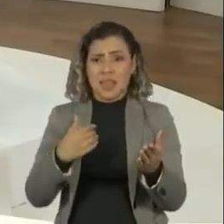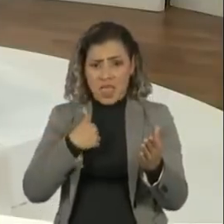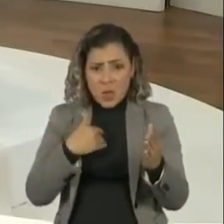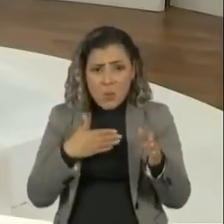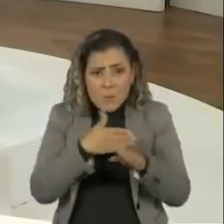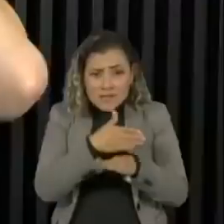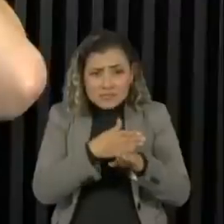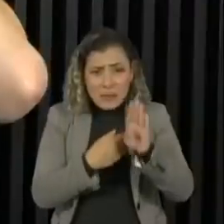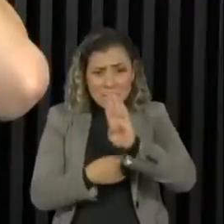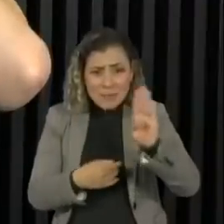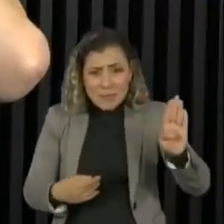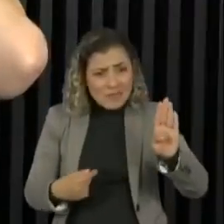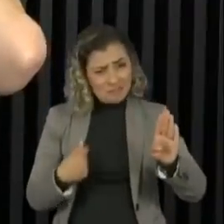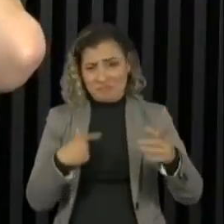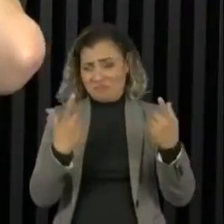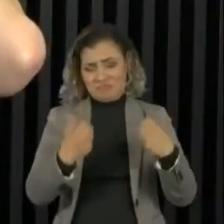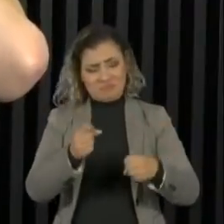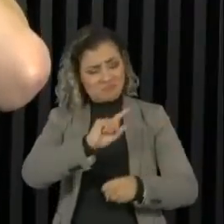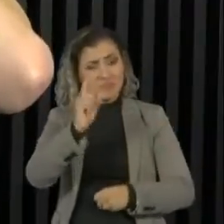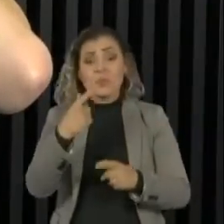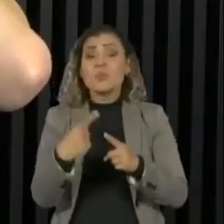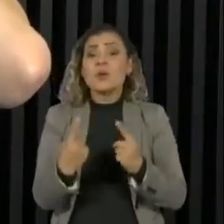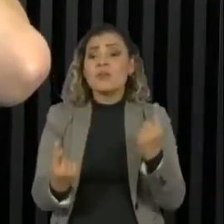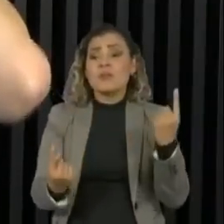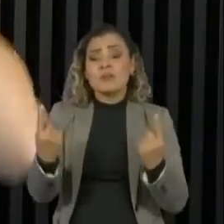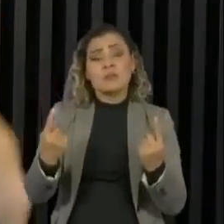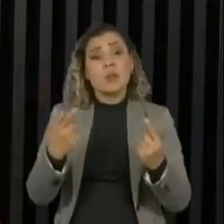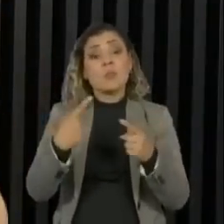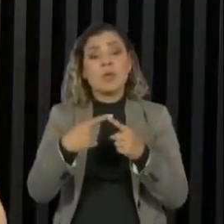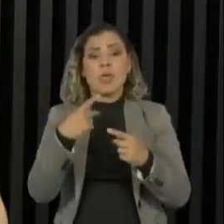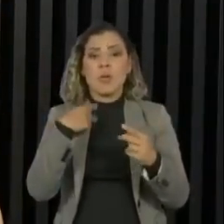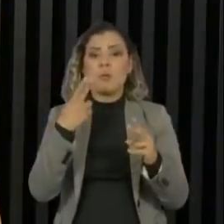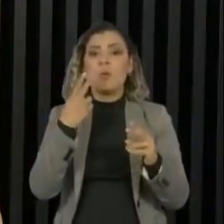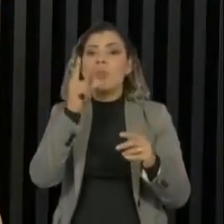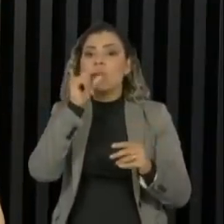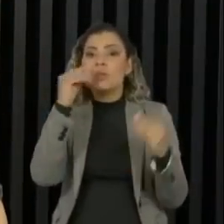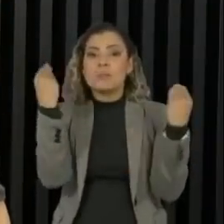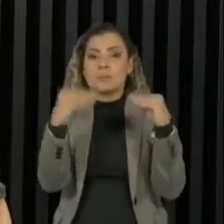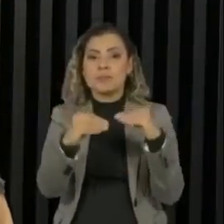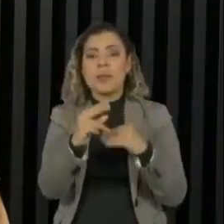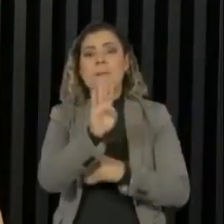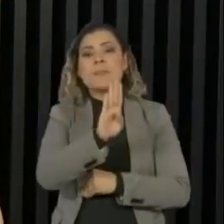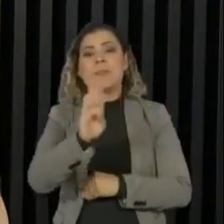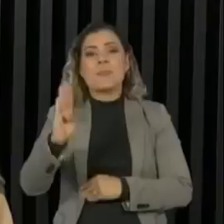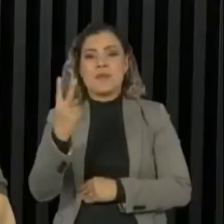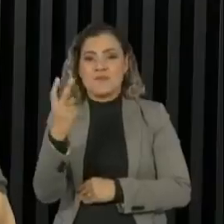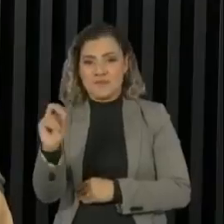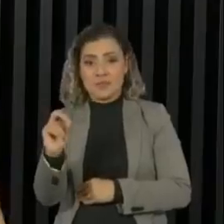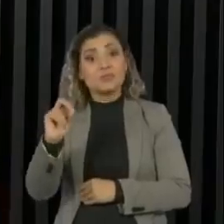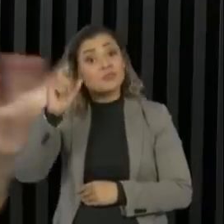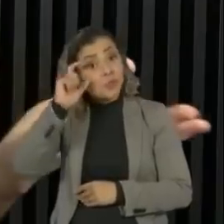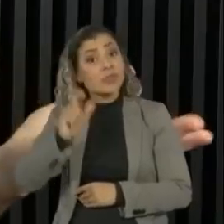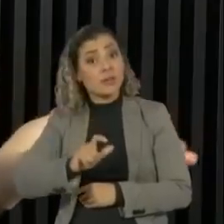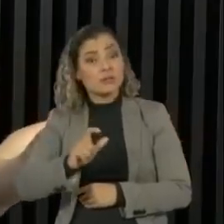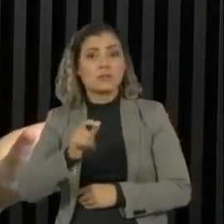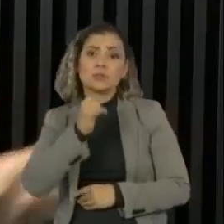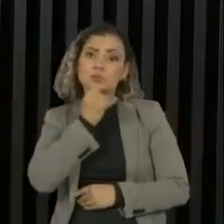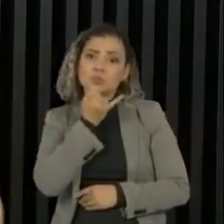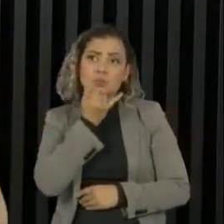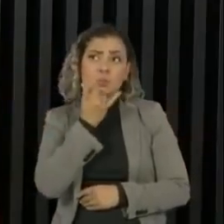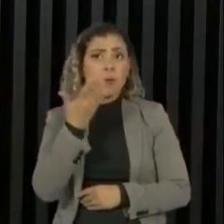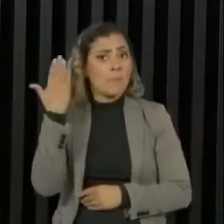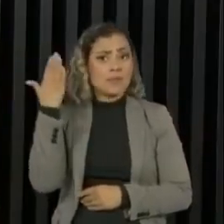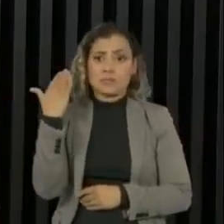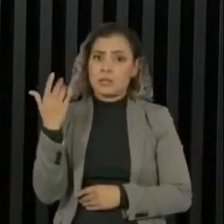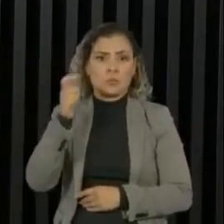Brother por vários motivos. Eu até tuitei que esse Big Brother 20, ele foi tão interessante. Eu não assistia